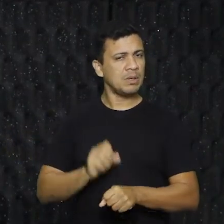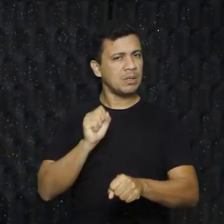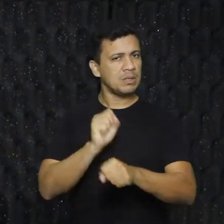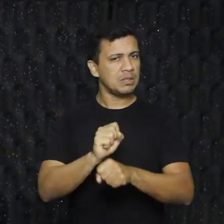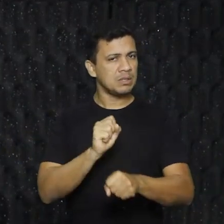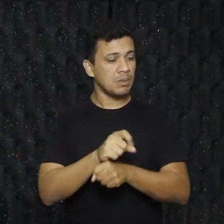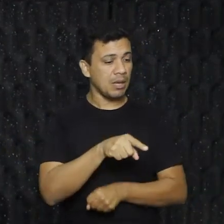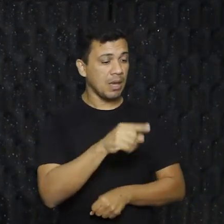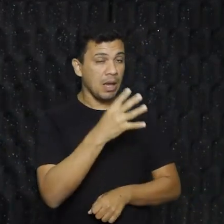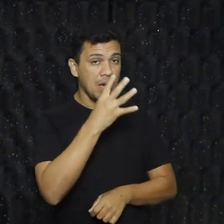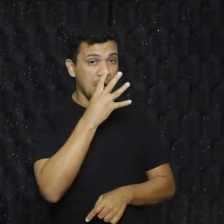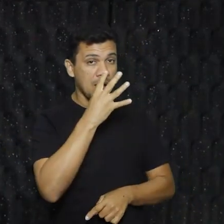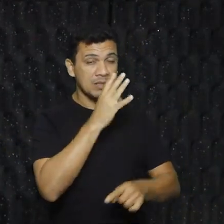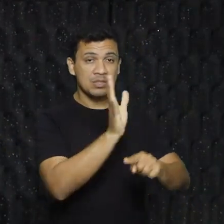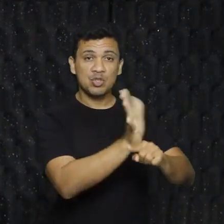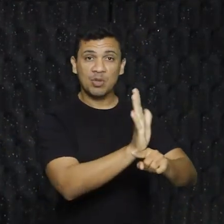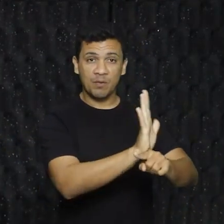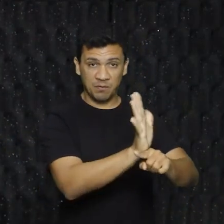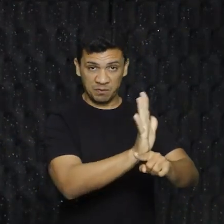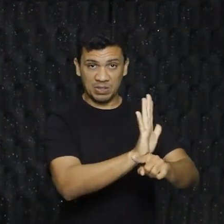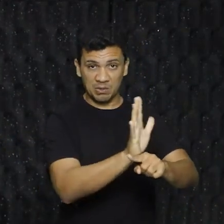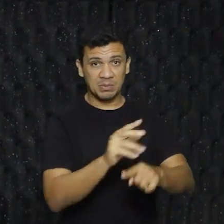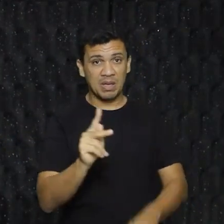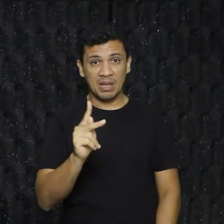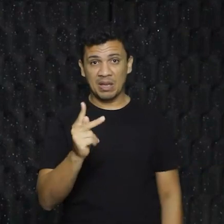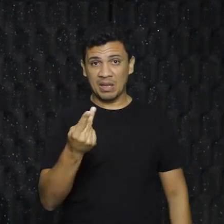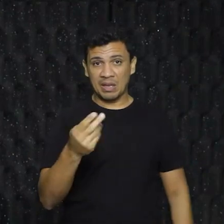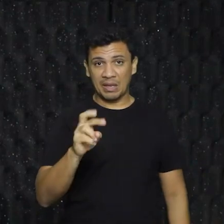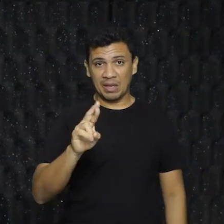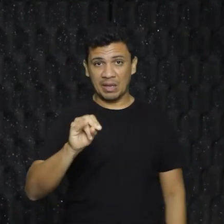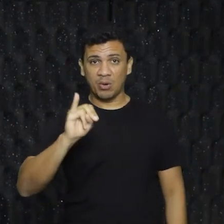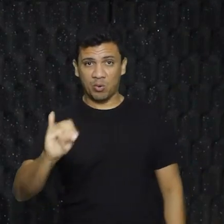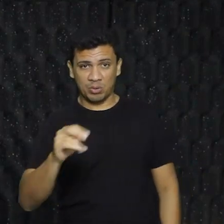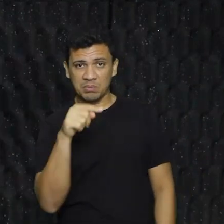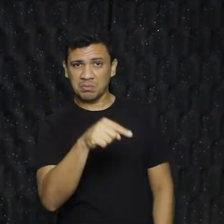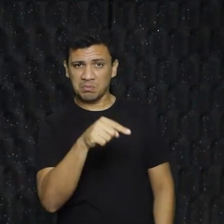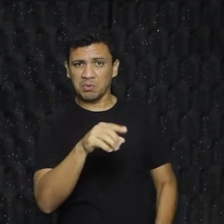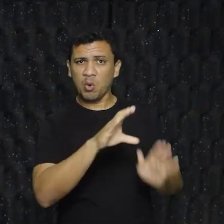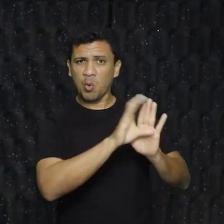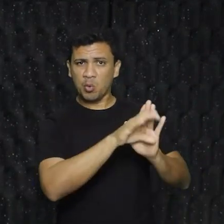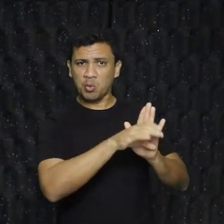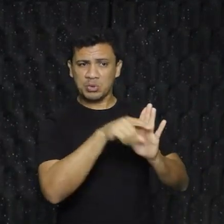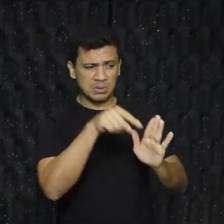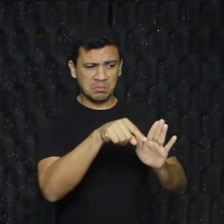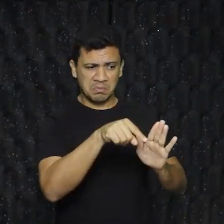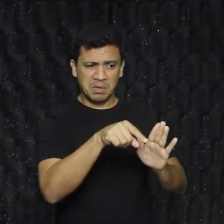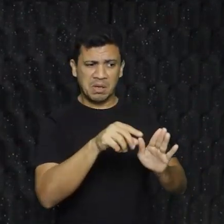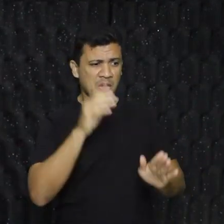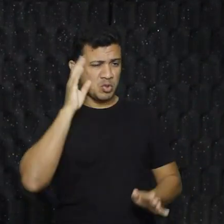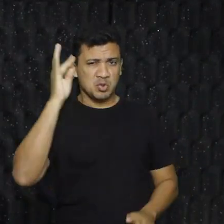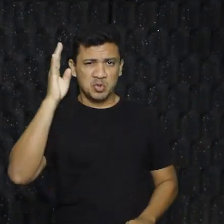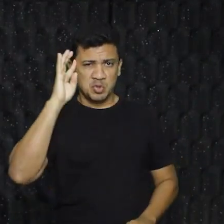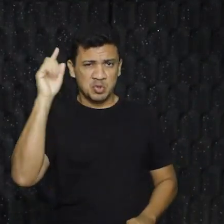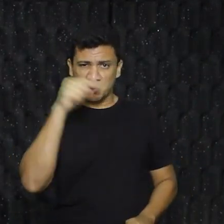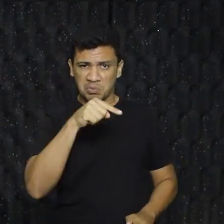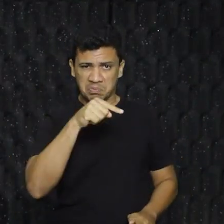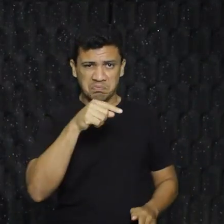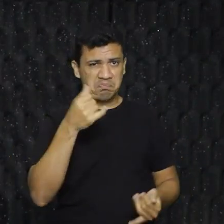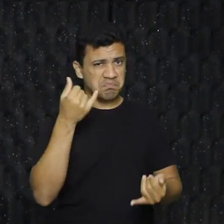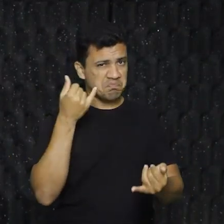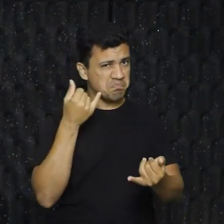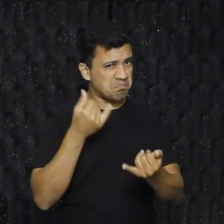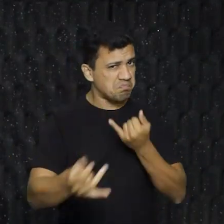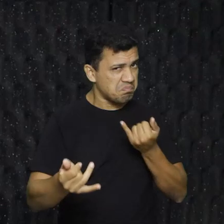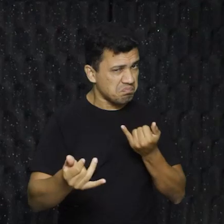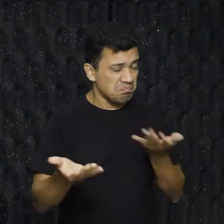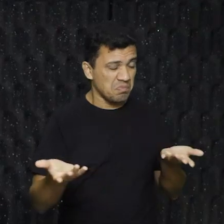Eu assisti um filme desses heróis, que lembra muito o conceito do surrealismo. Nada é o que parece ser e parece um sonho. Pois é.